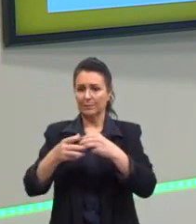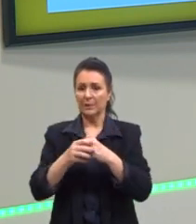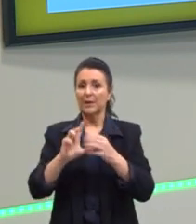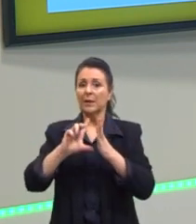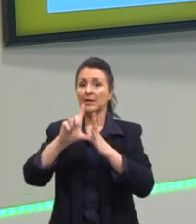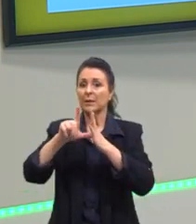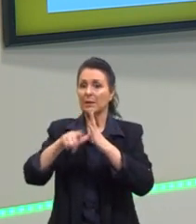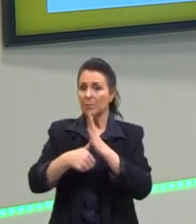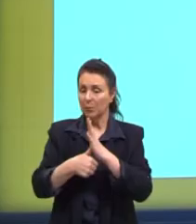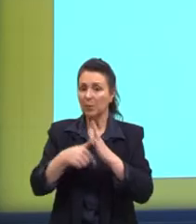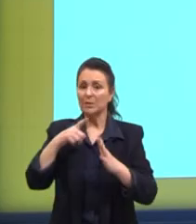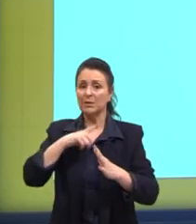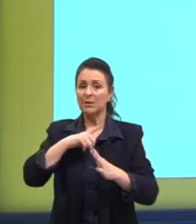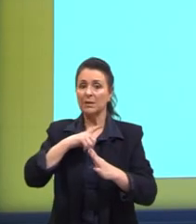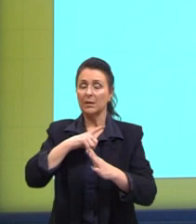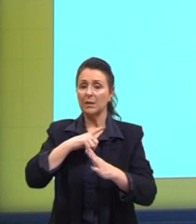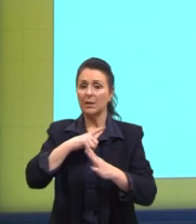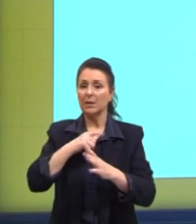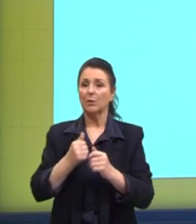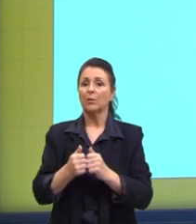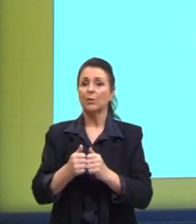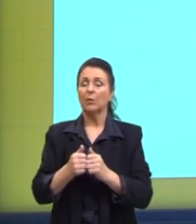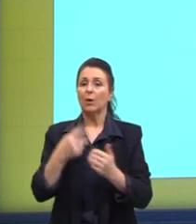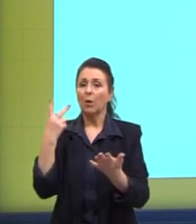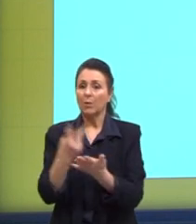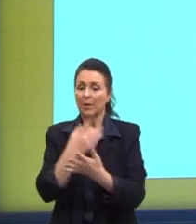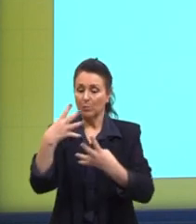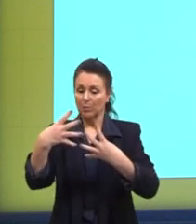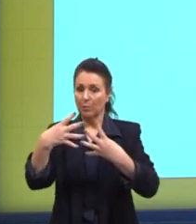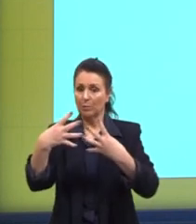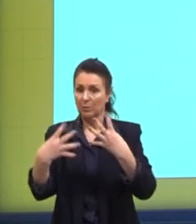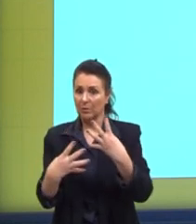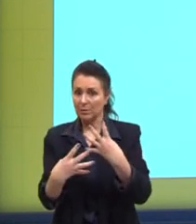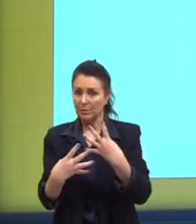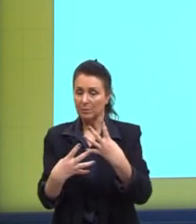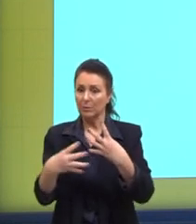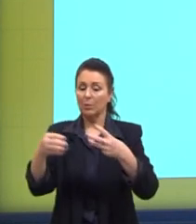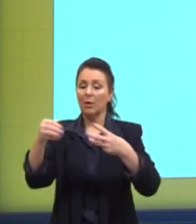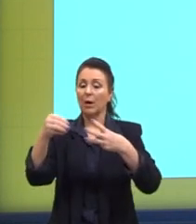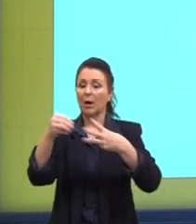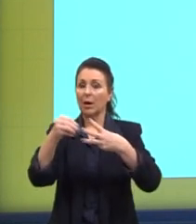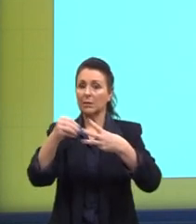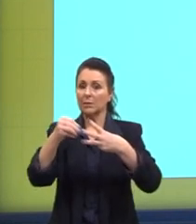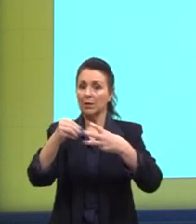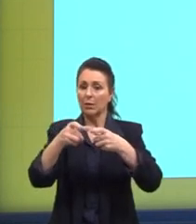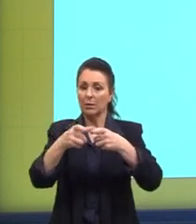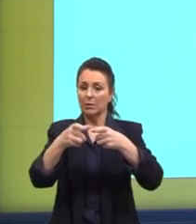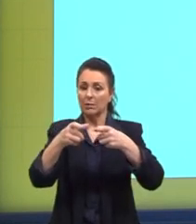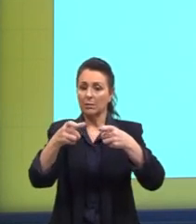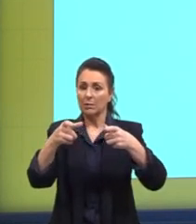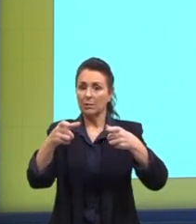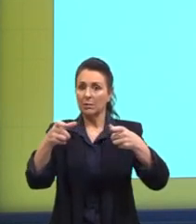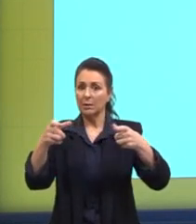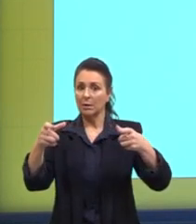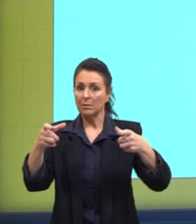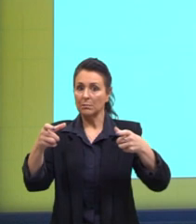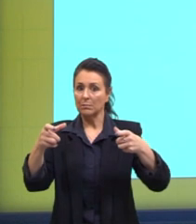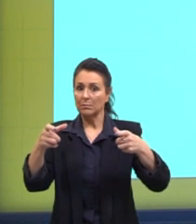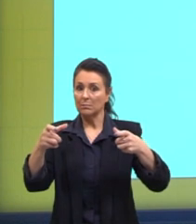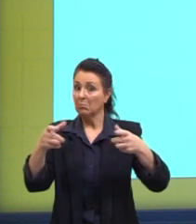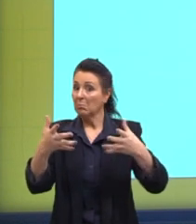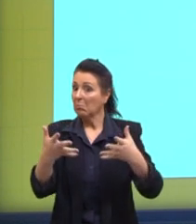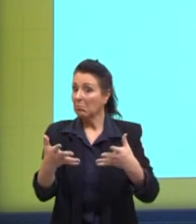Depois, nós temos, então, quando ocorre uma mutação, essa célula vai crescer, crescer desordenadamente,